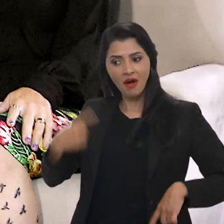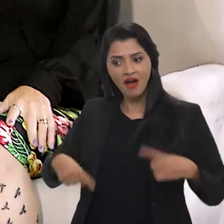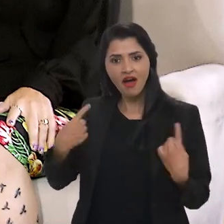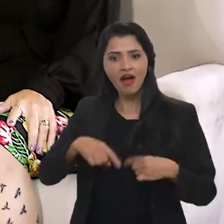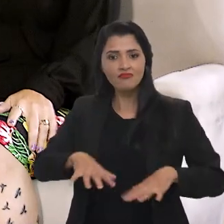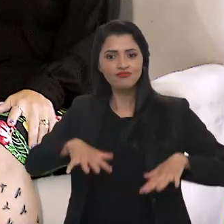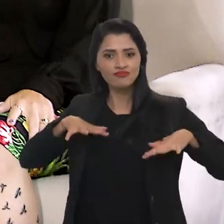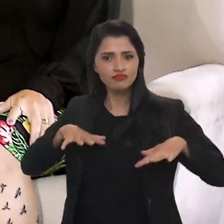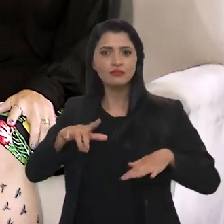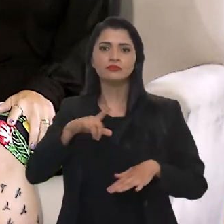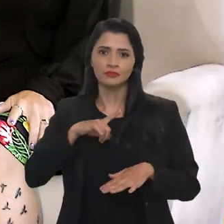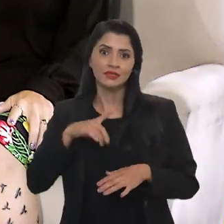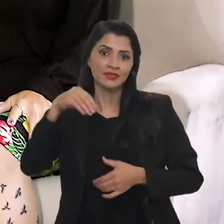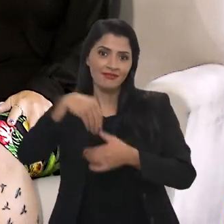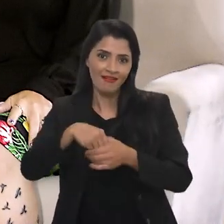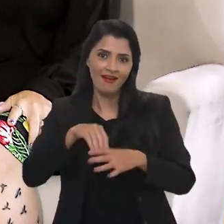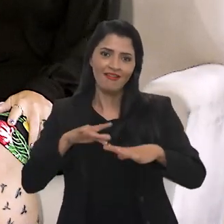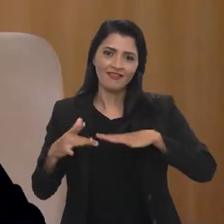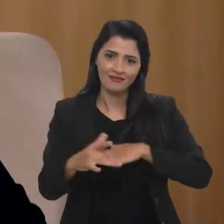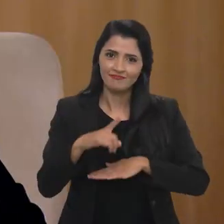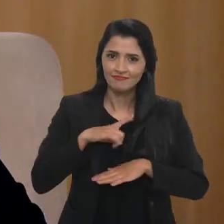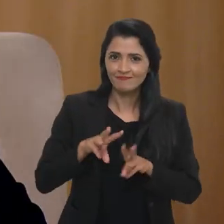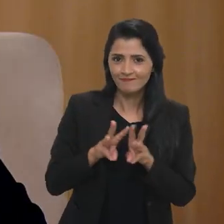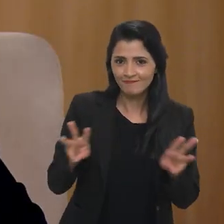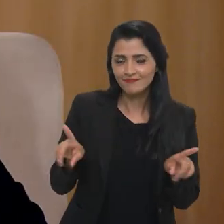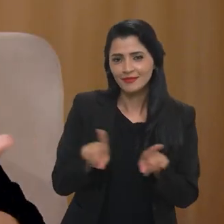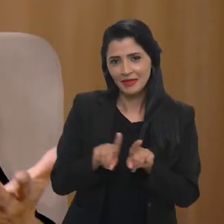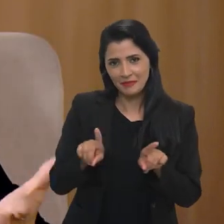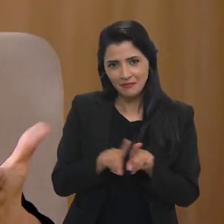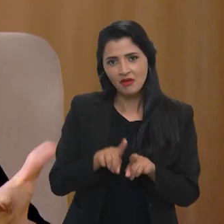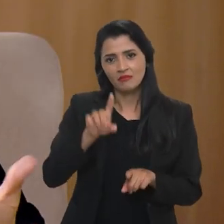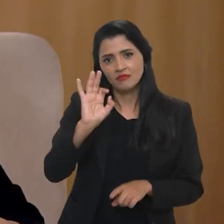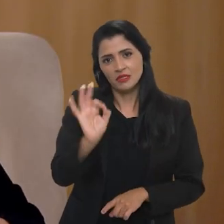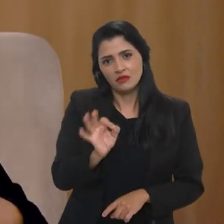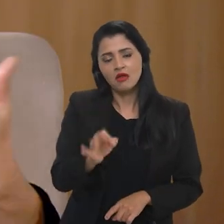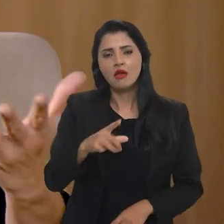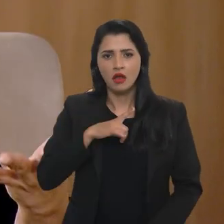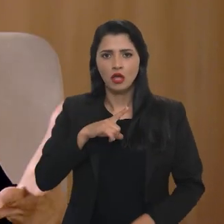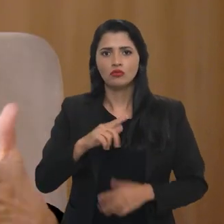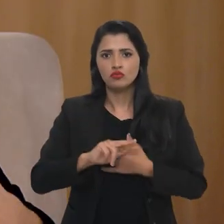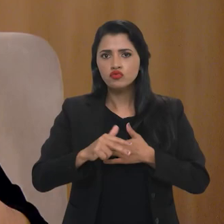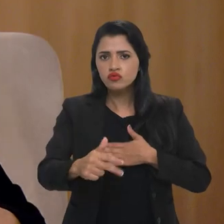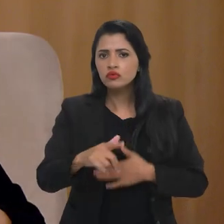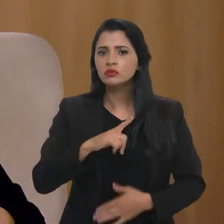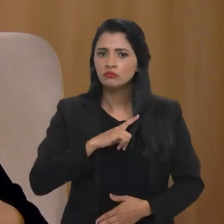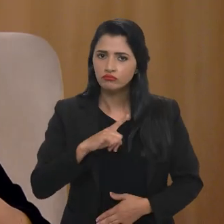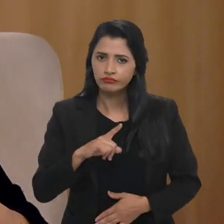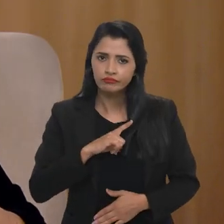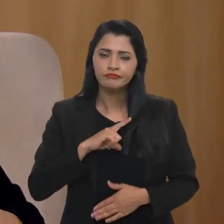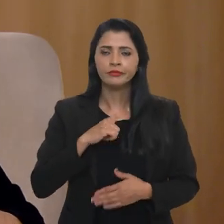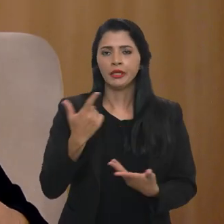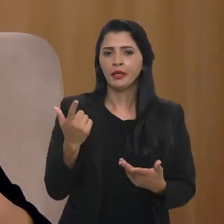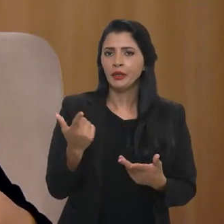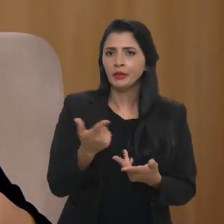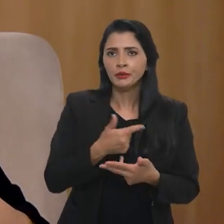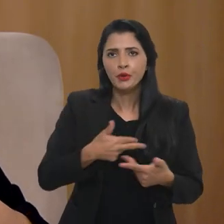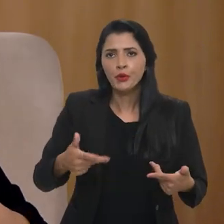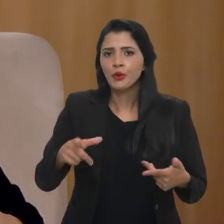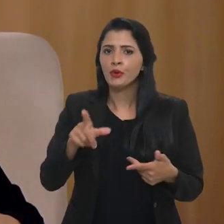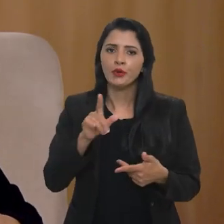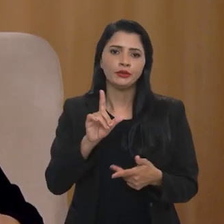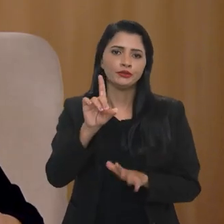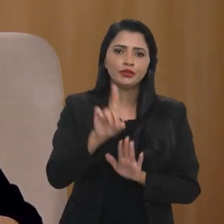debate está muito no mundo digital, no mundo virtual e, obviamente, isso tem consequências, a gente tem questões